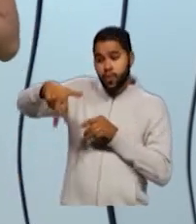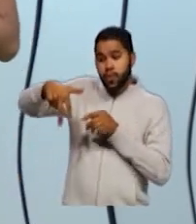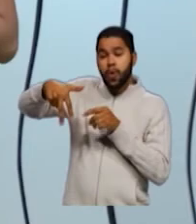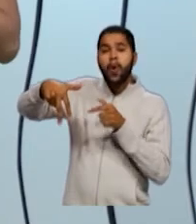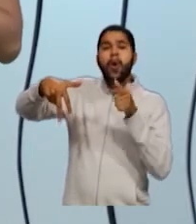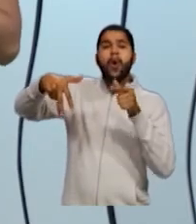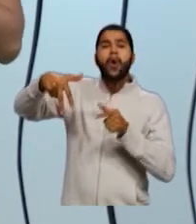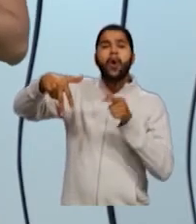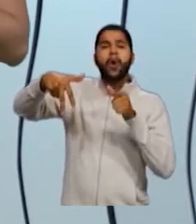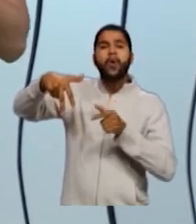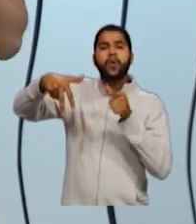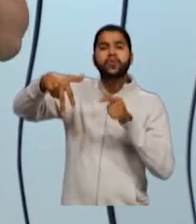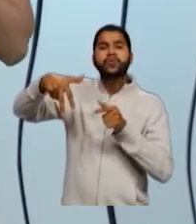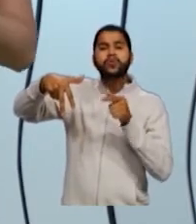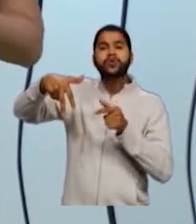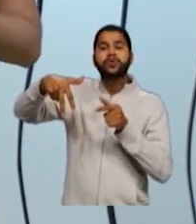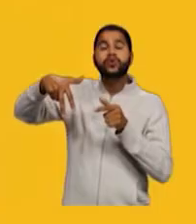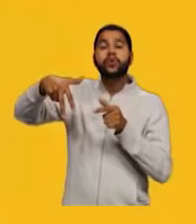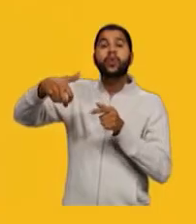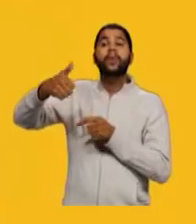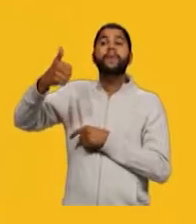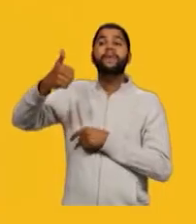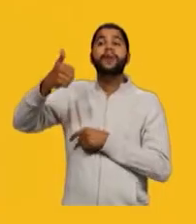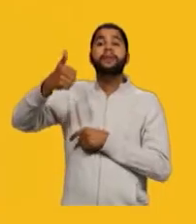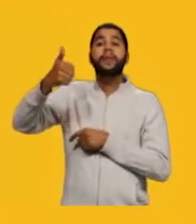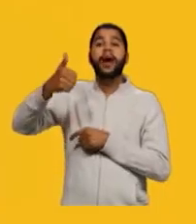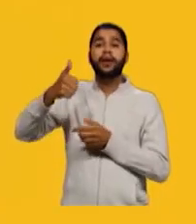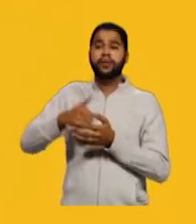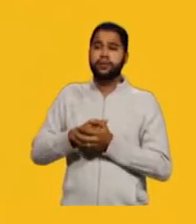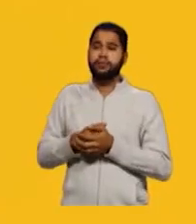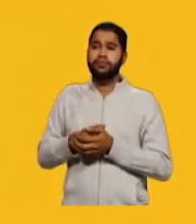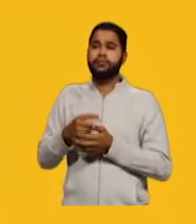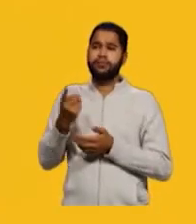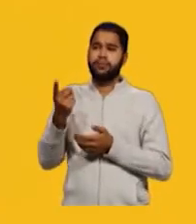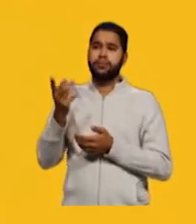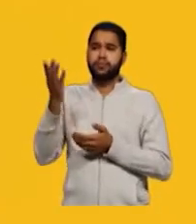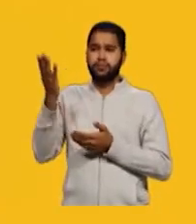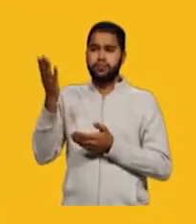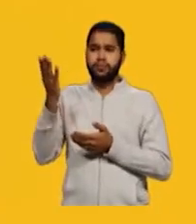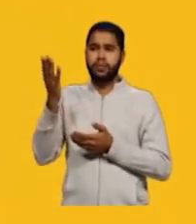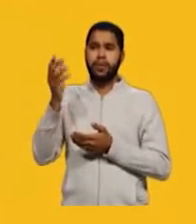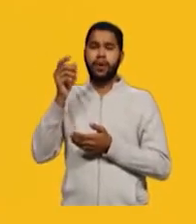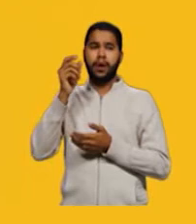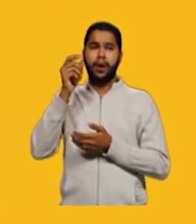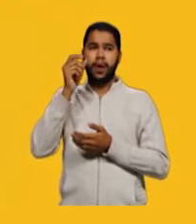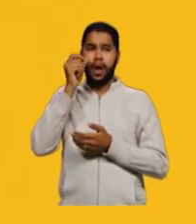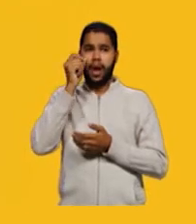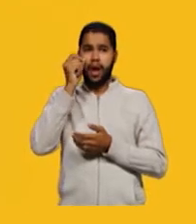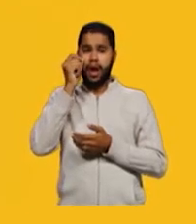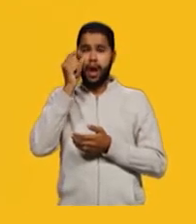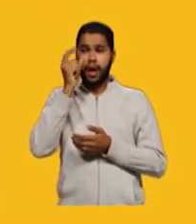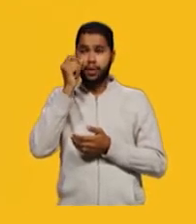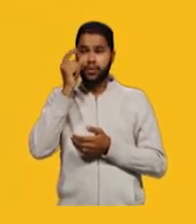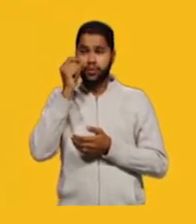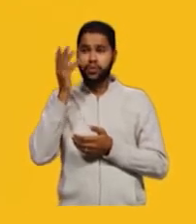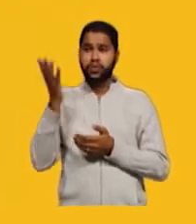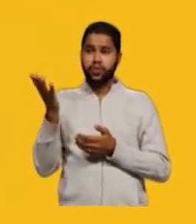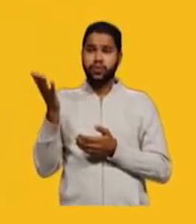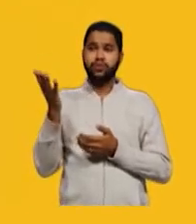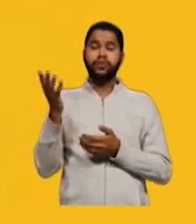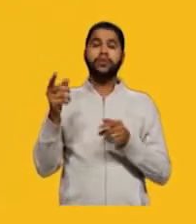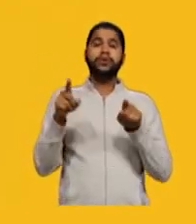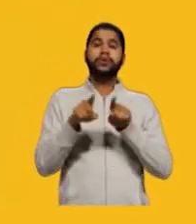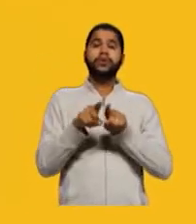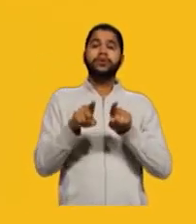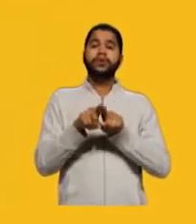estariam os carbonos primários? Os carbonos primários estariam nas suas extremidades e também estariam